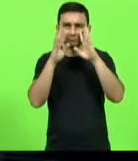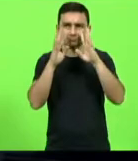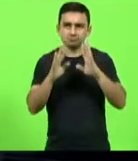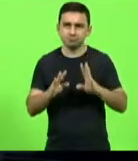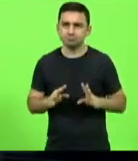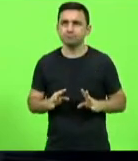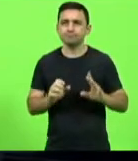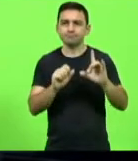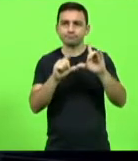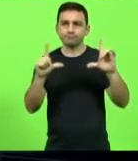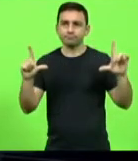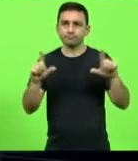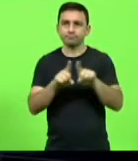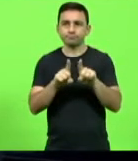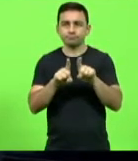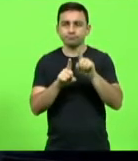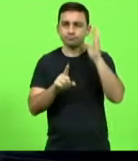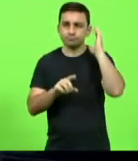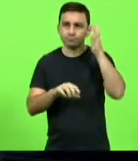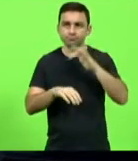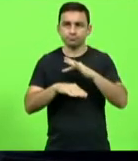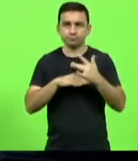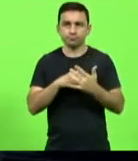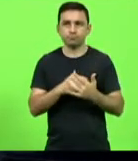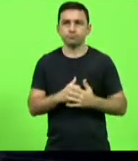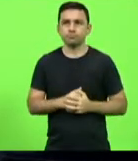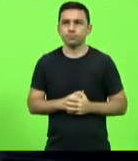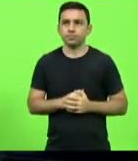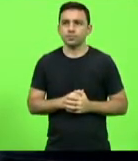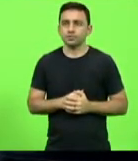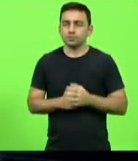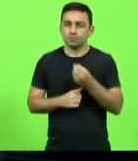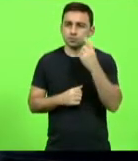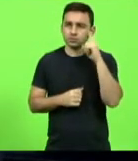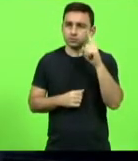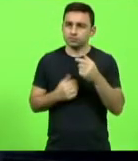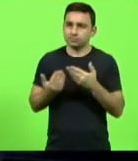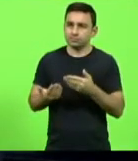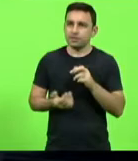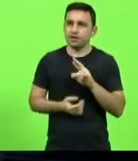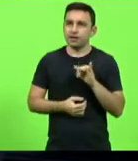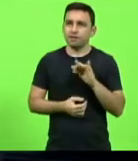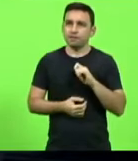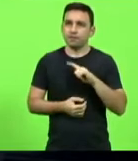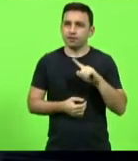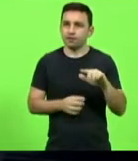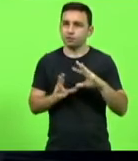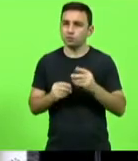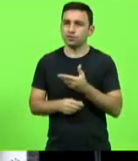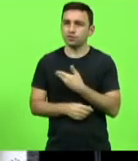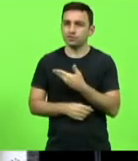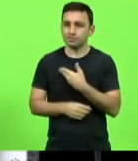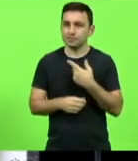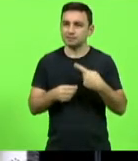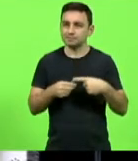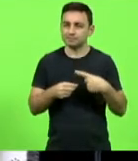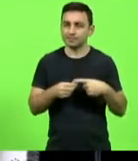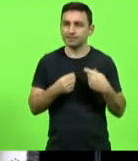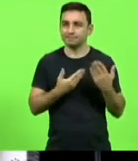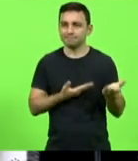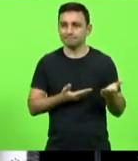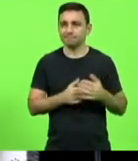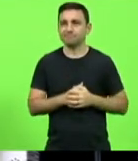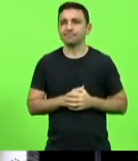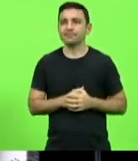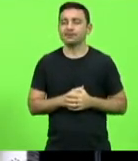pelas redes da Assembleia Legislativa bom dia prefeito Rafael os amigos de Serra Alta que já nos visitaram é muito bom